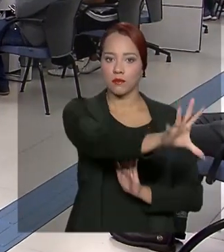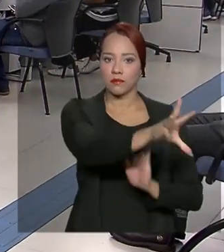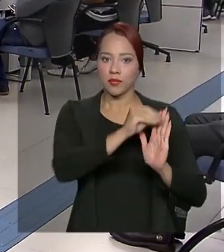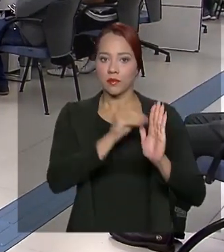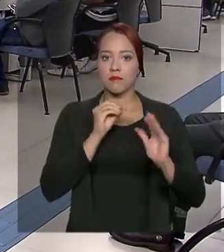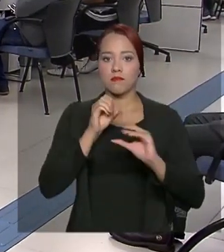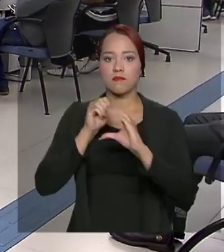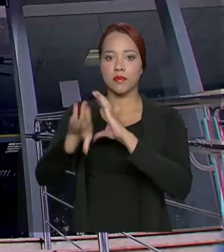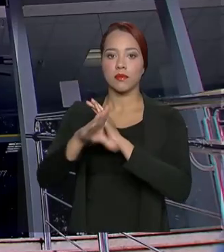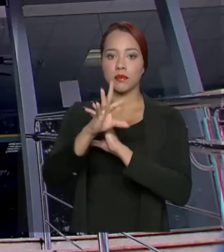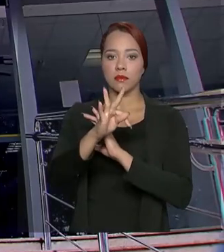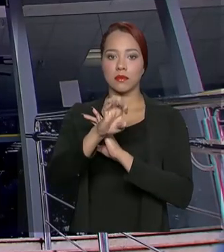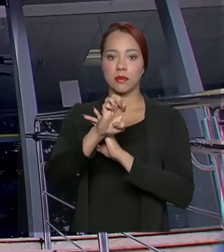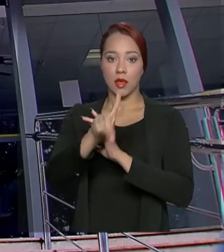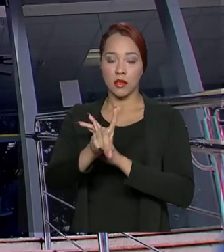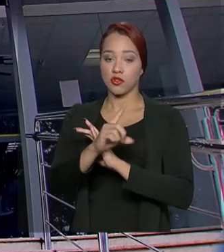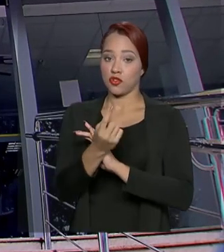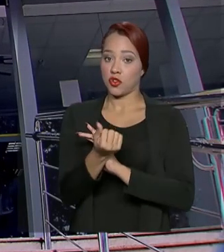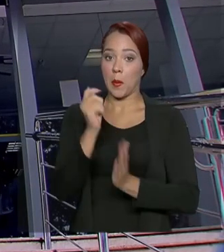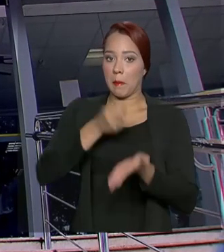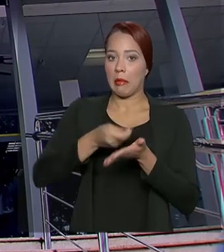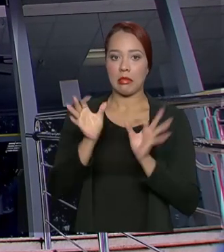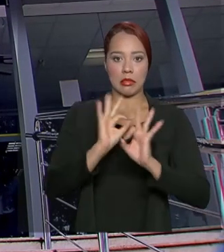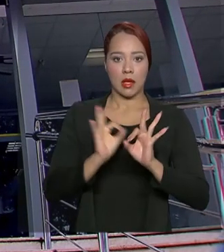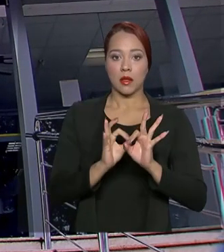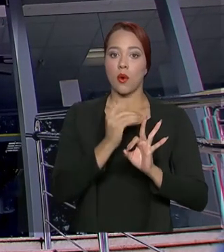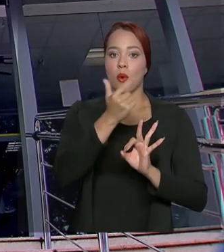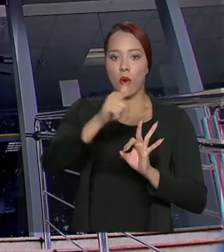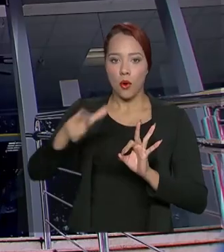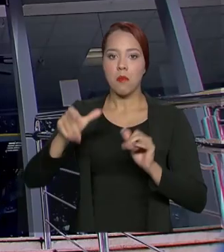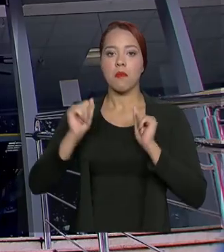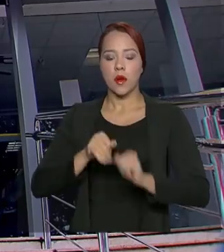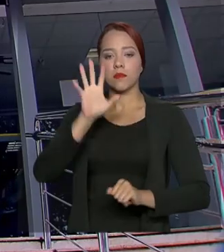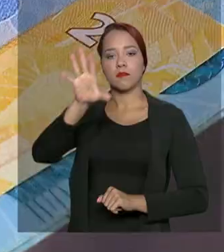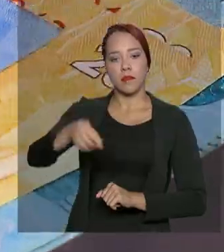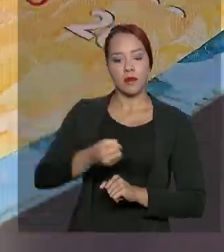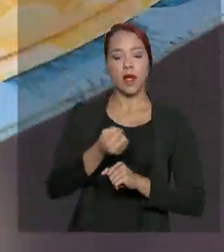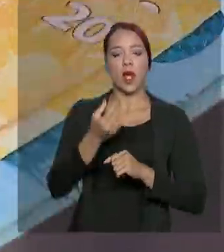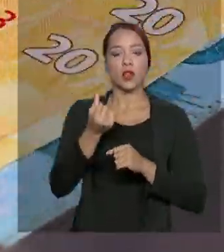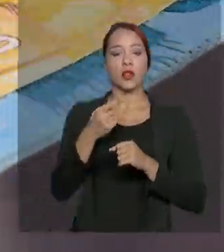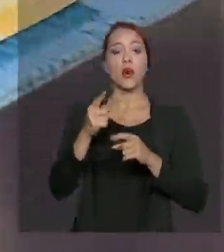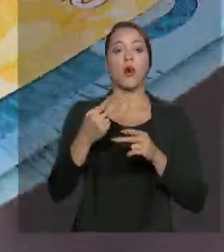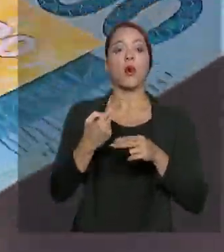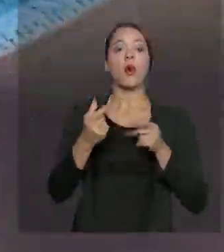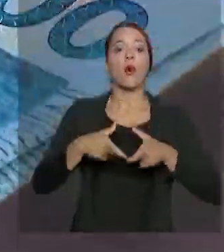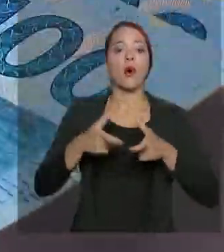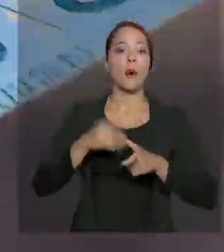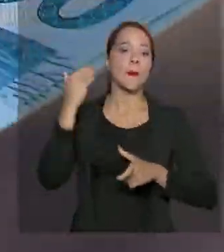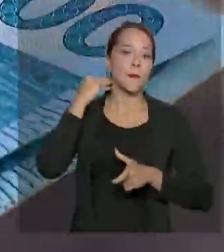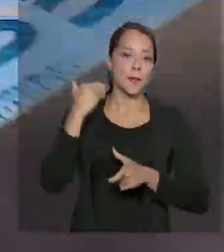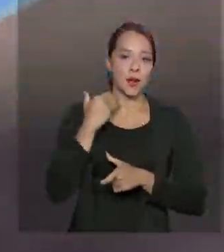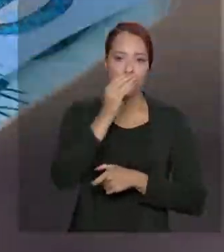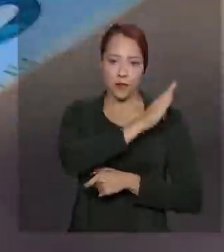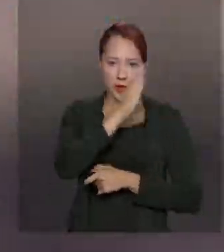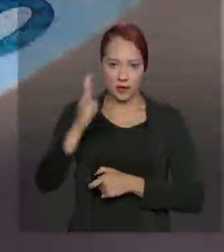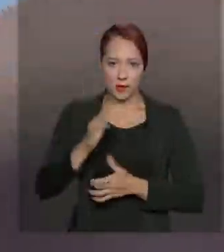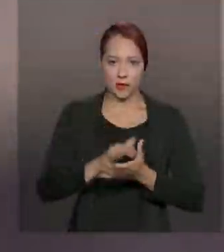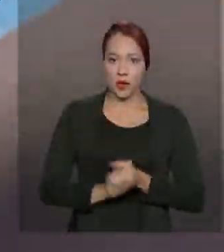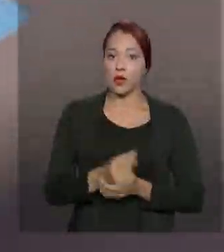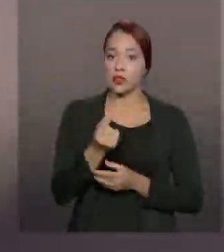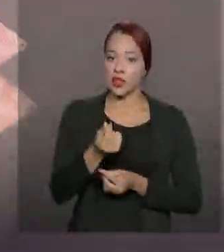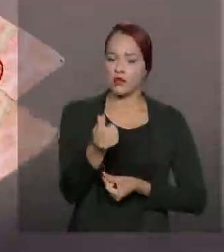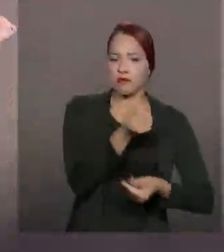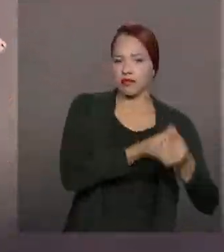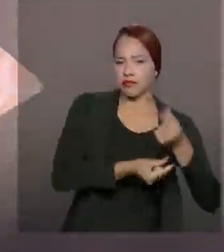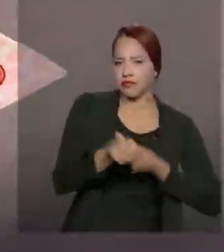sem nenhum custo. Os demais podem procurar uma agência do Banco do Brasil. Dinheiro que deve movimentar a economia nessa época